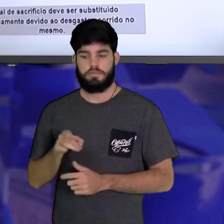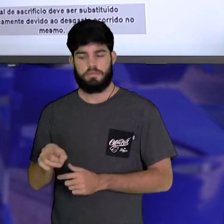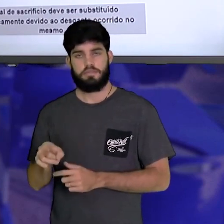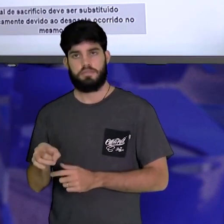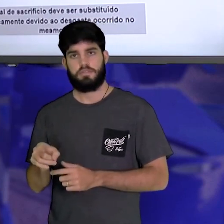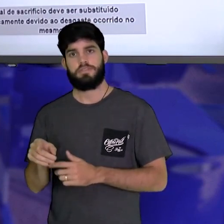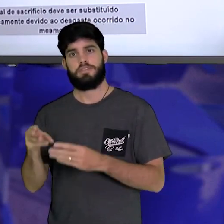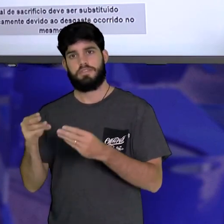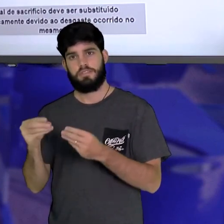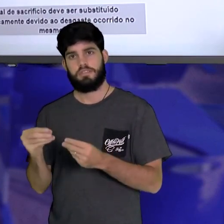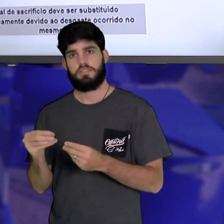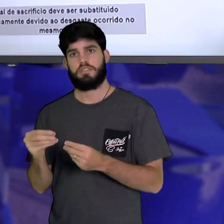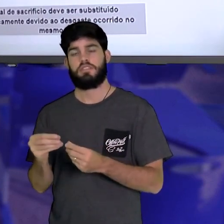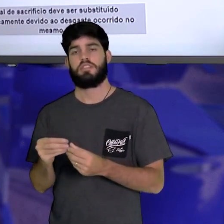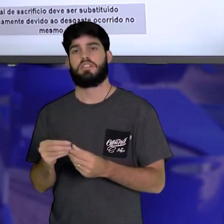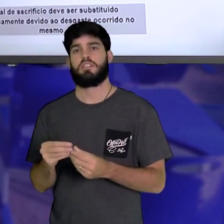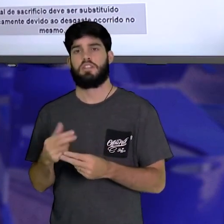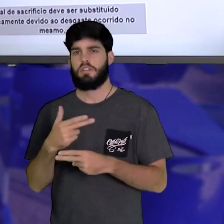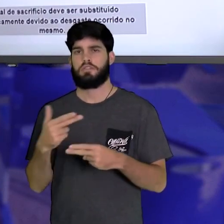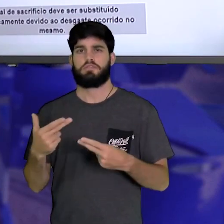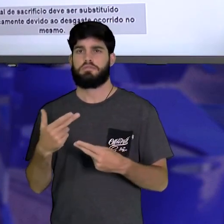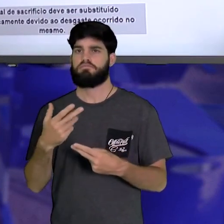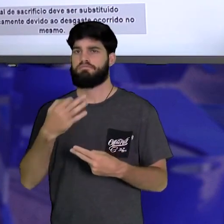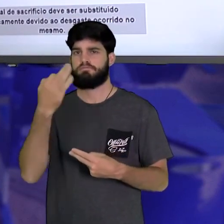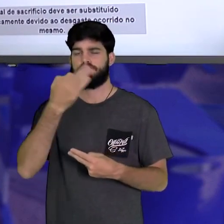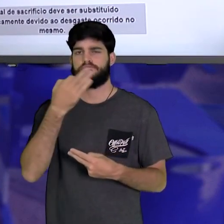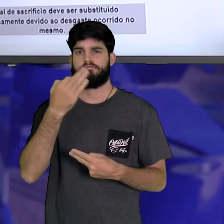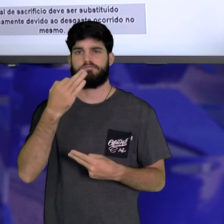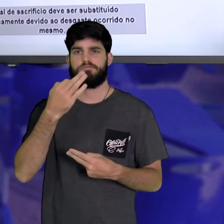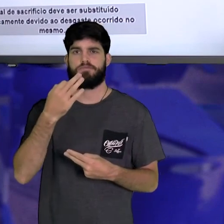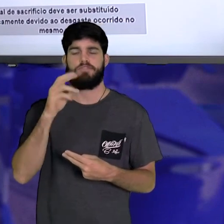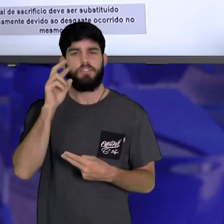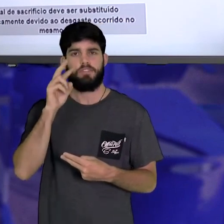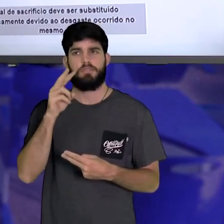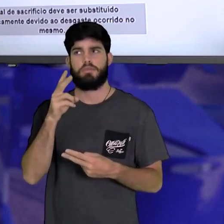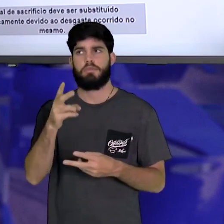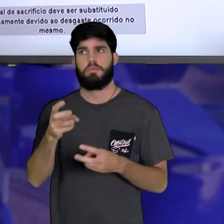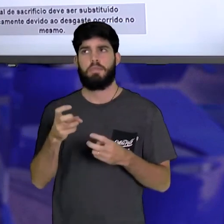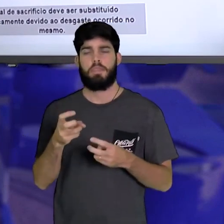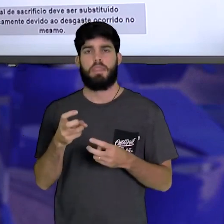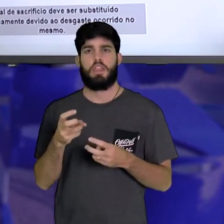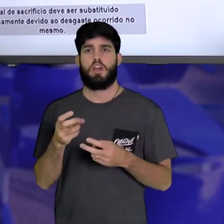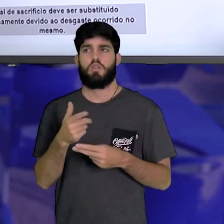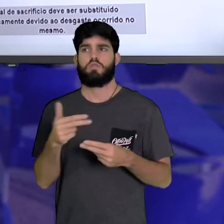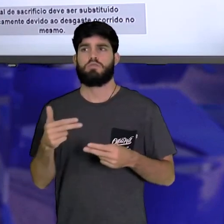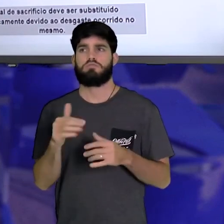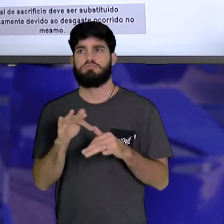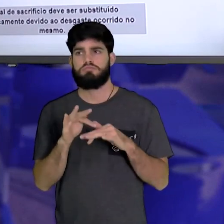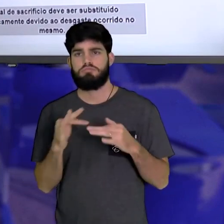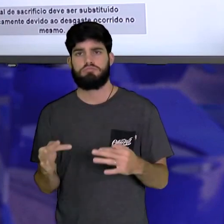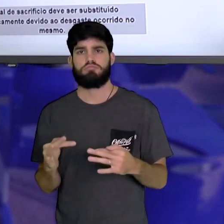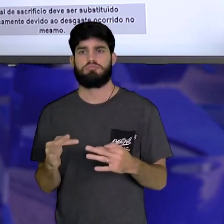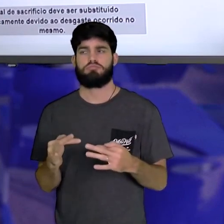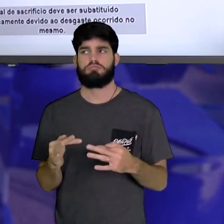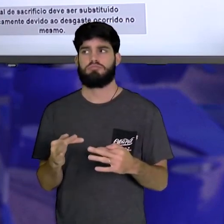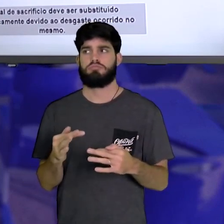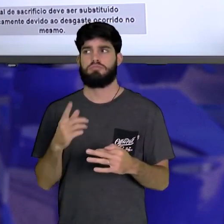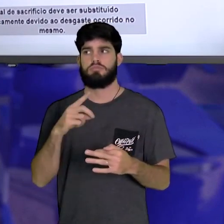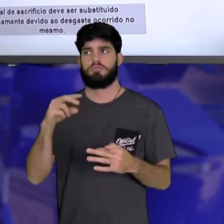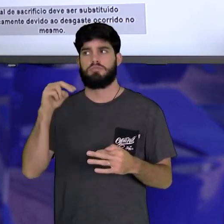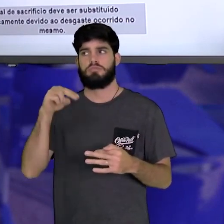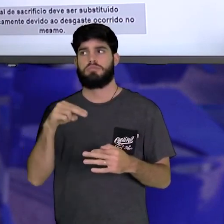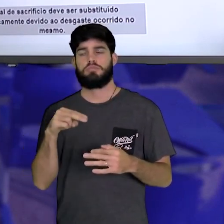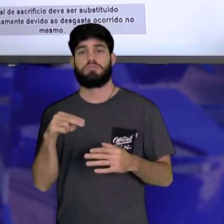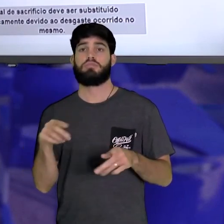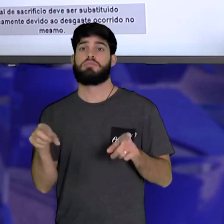placas que vão oxidar, coisa perfeita, né, gente? Vê que tecnologia, de simplicidade, né? O zinco e o magnésio é que